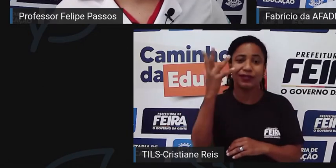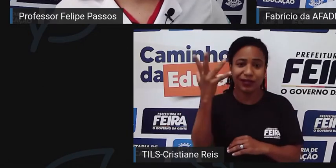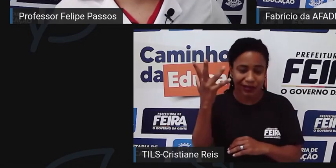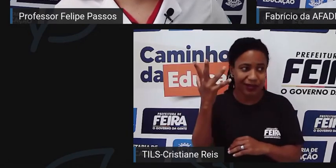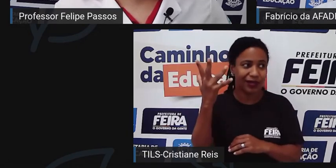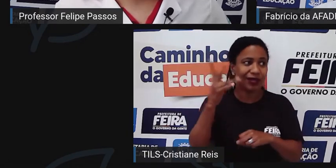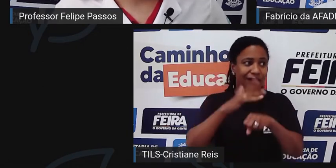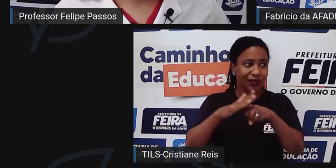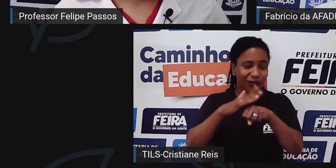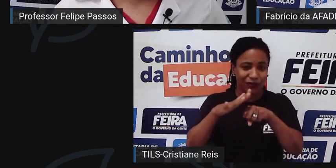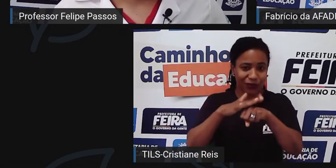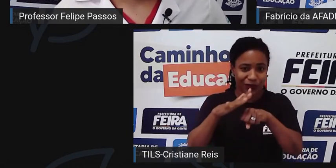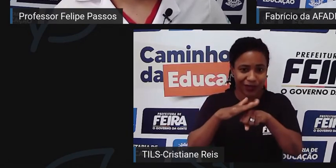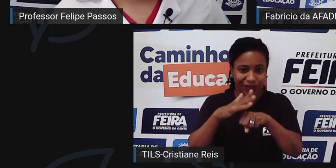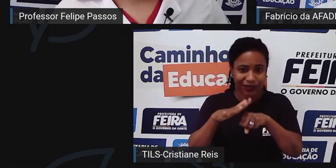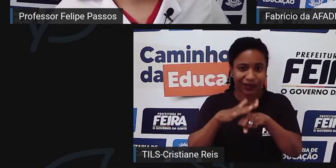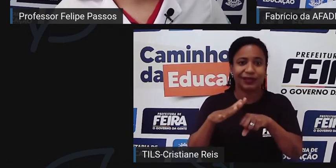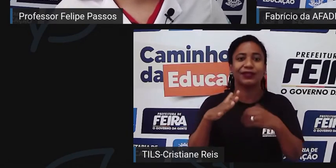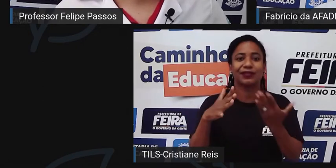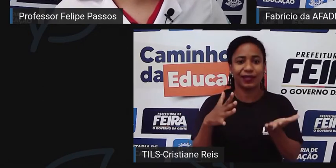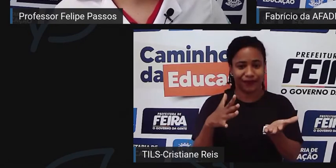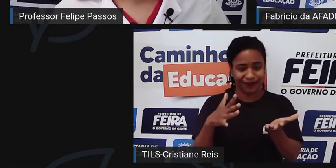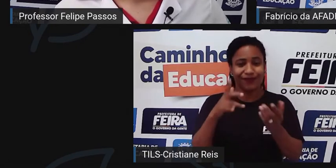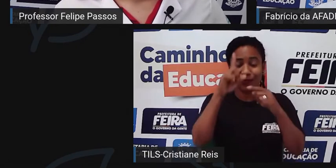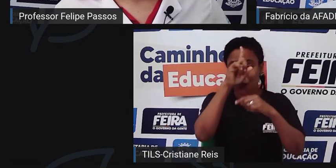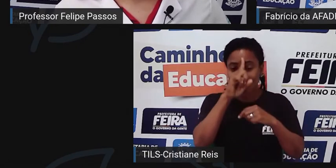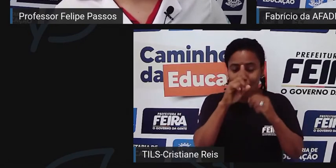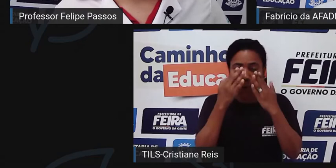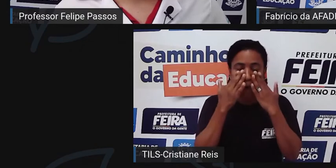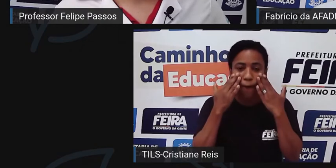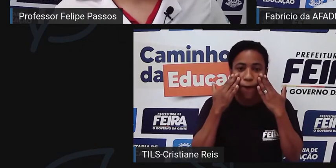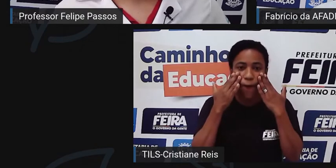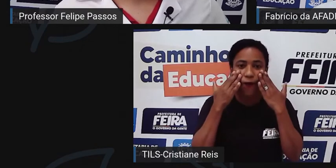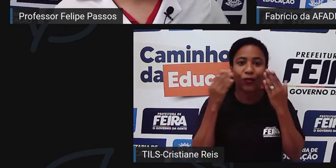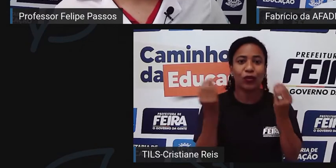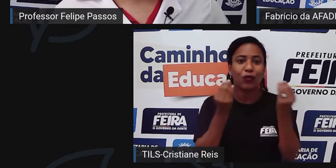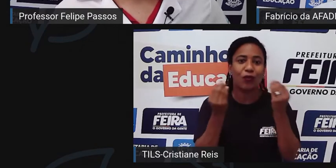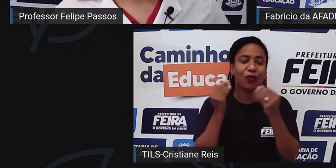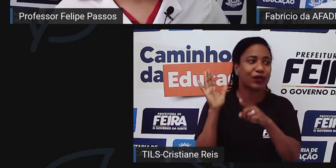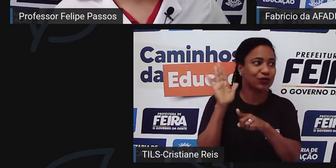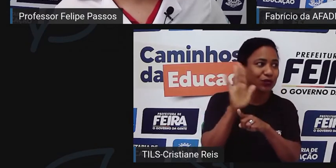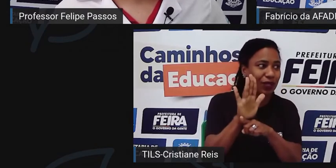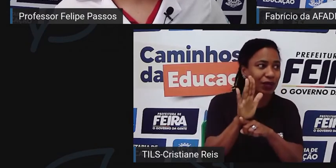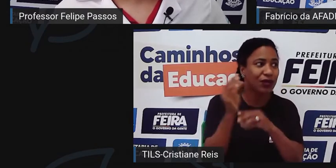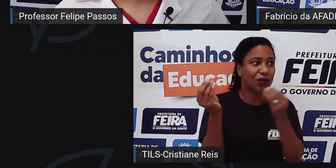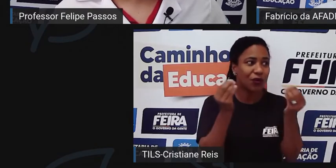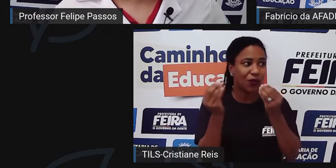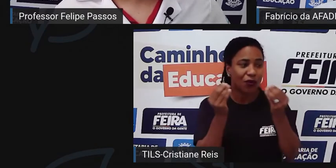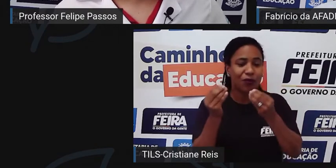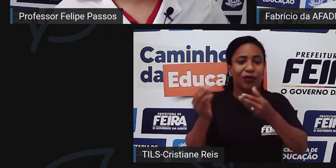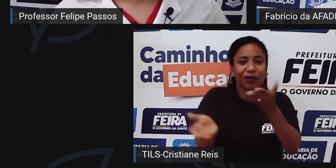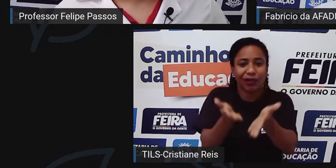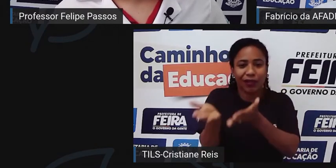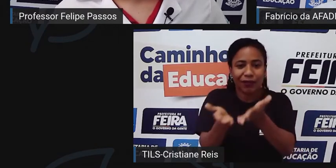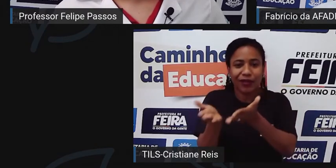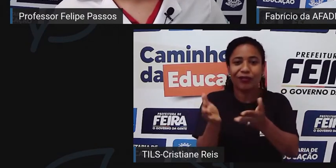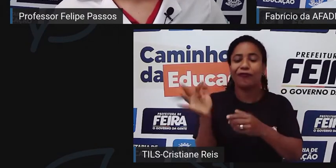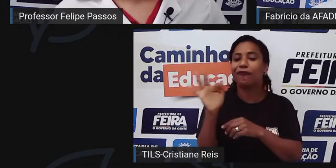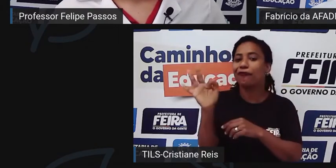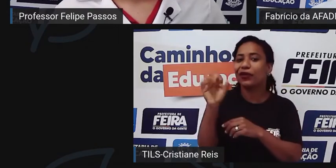fosiforme, ou seja um diagnosticado com doença fosiforme, onde é que se busca ajuda? Onde é que se busca tratamento aqui em Feira?